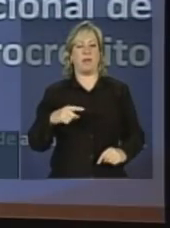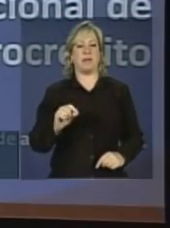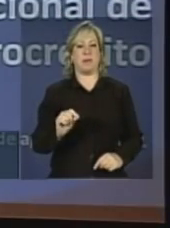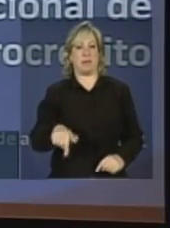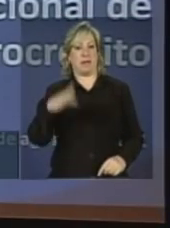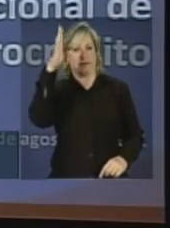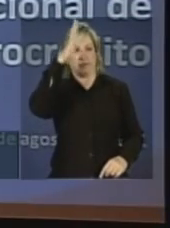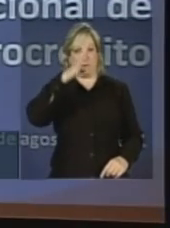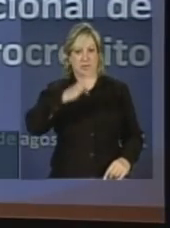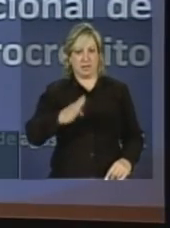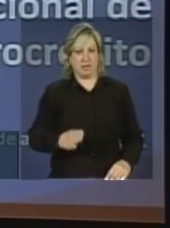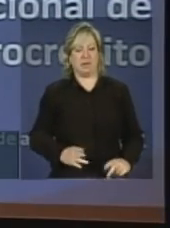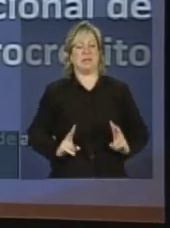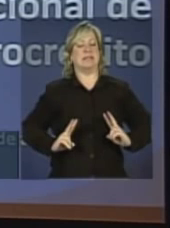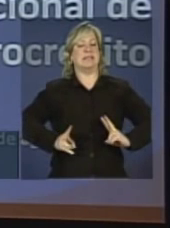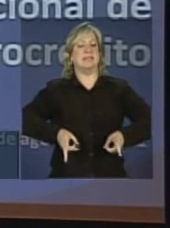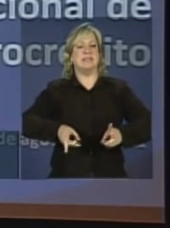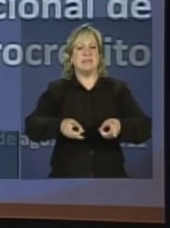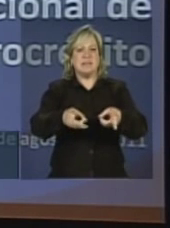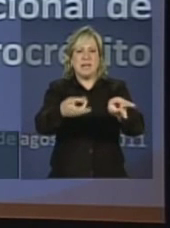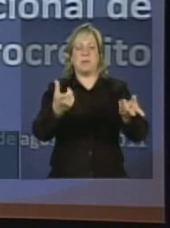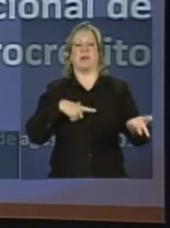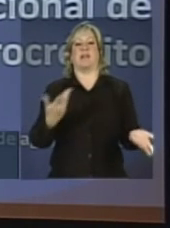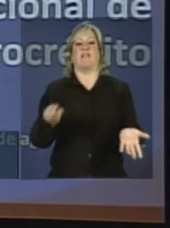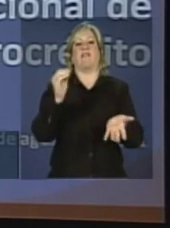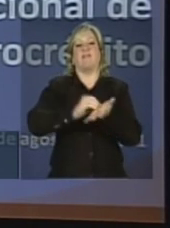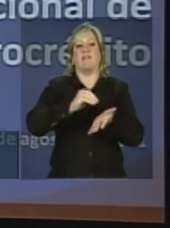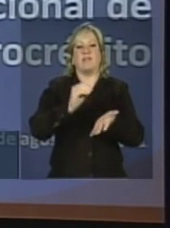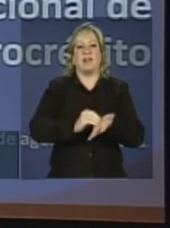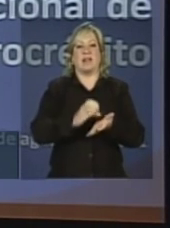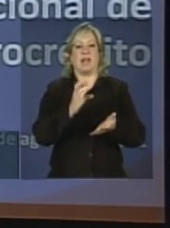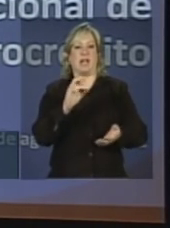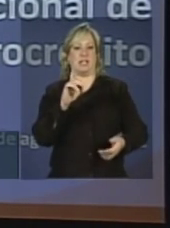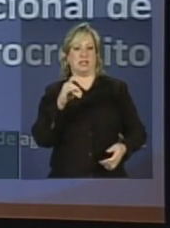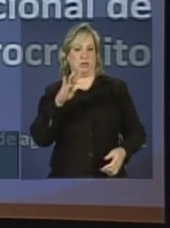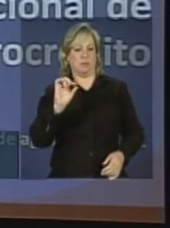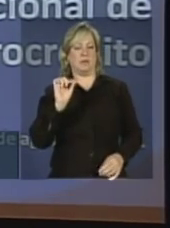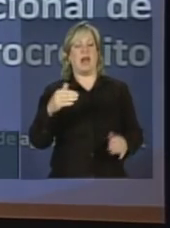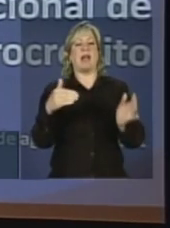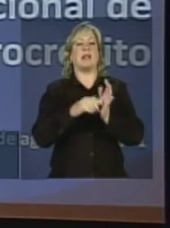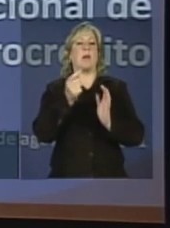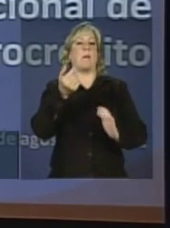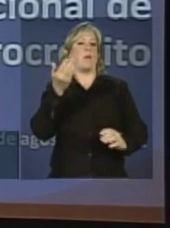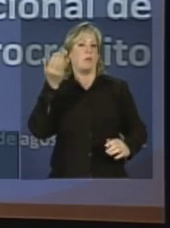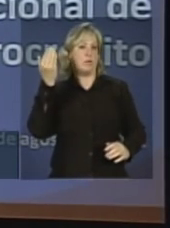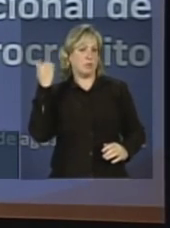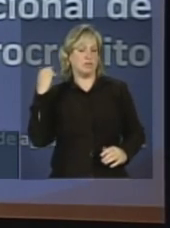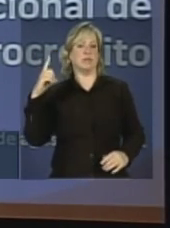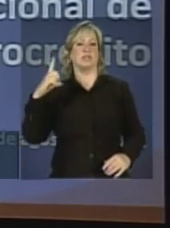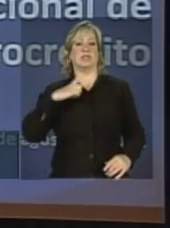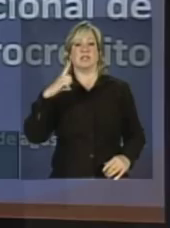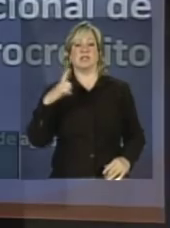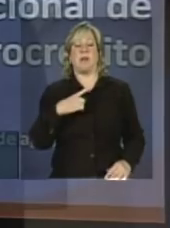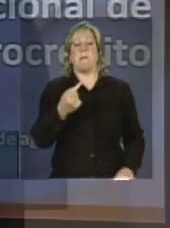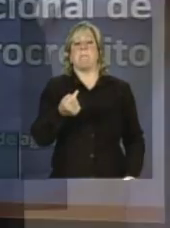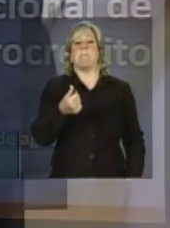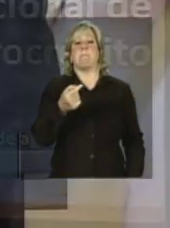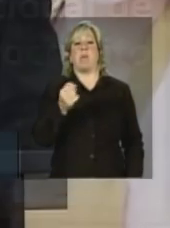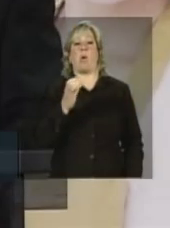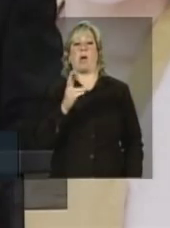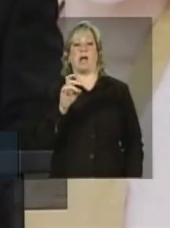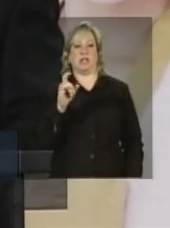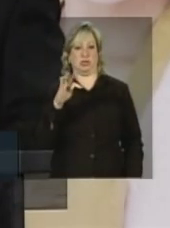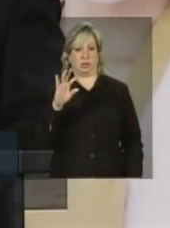país com escassez de crédito. Até o passado recente, havia muito pouco crédito